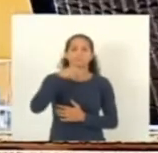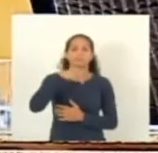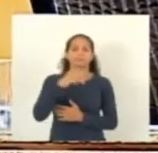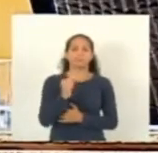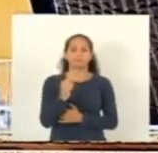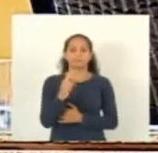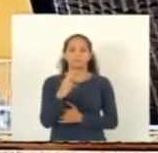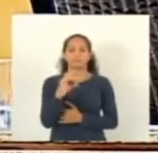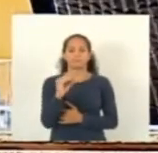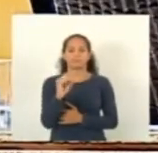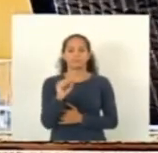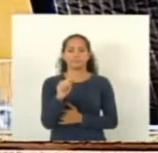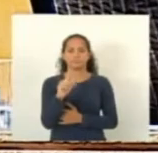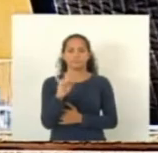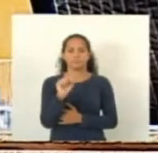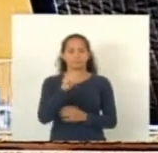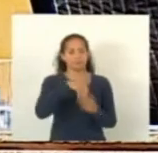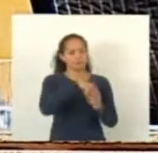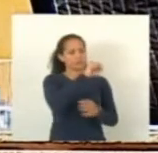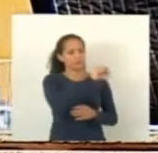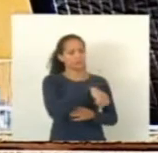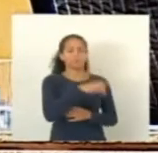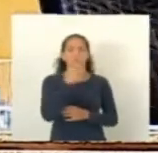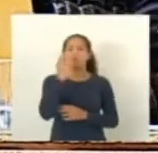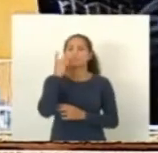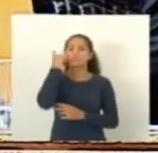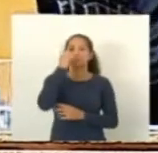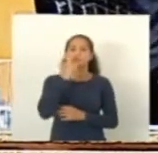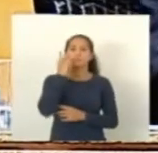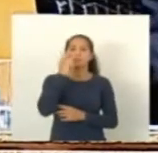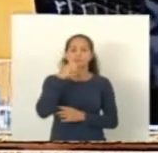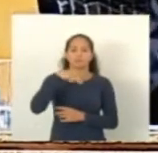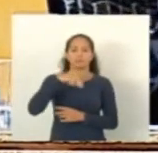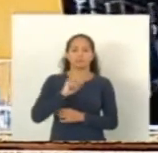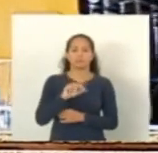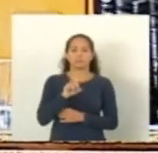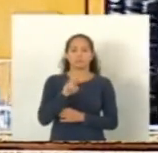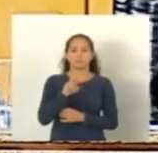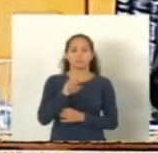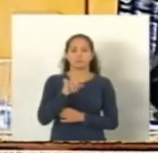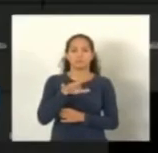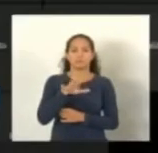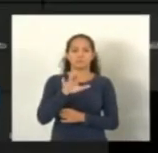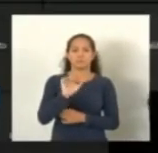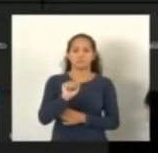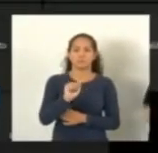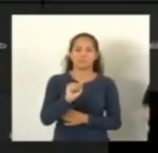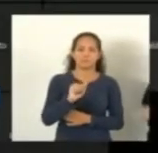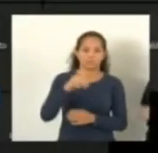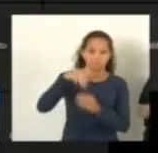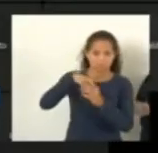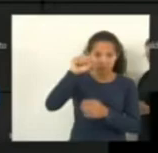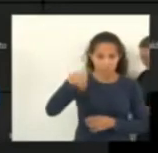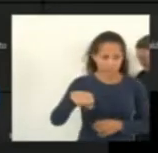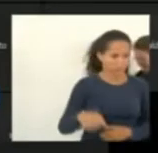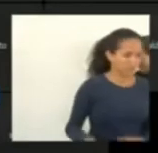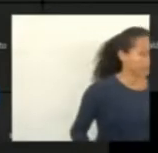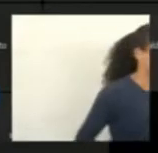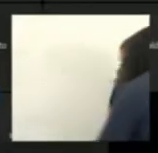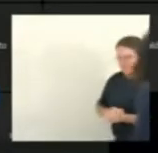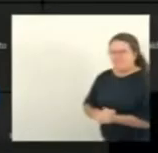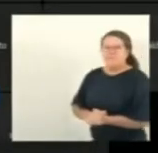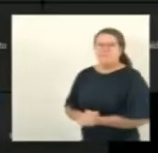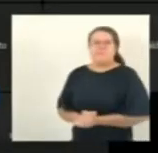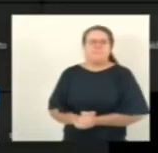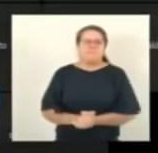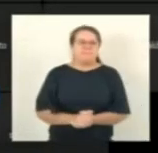vota sim presidente vota sim deputado Marcos Madureira vota sim vota